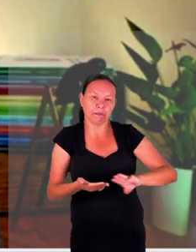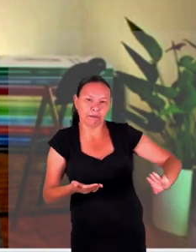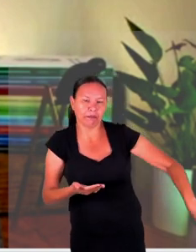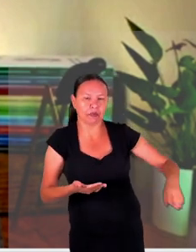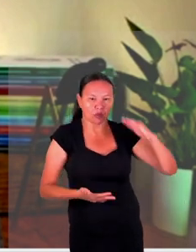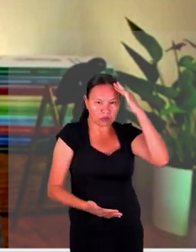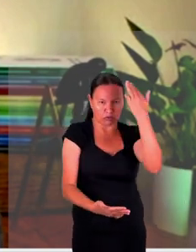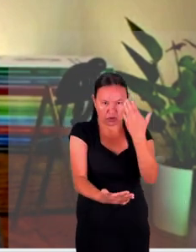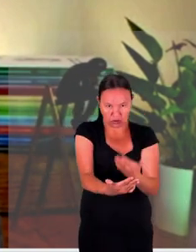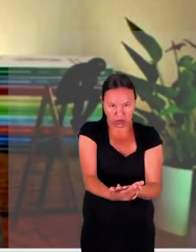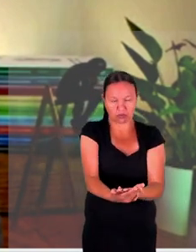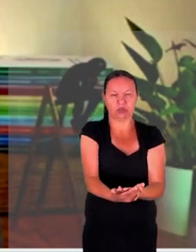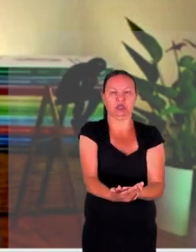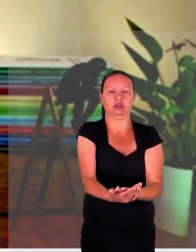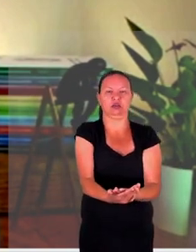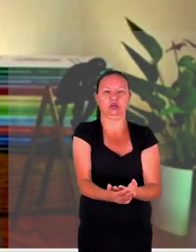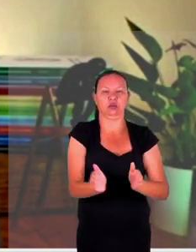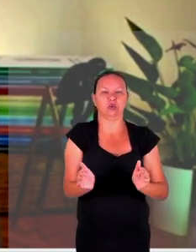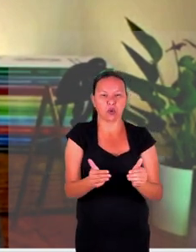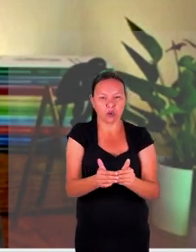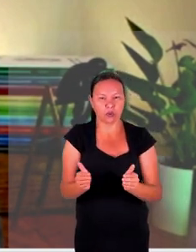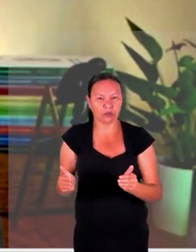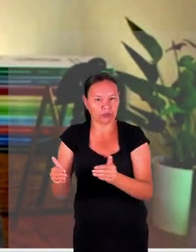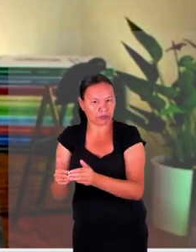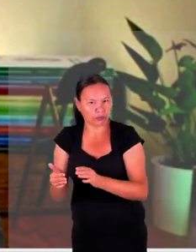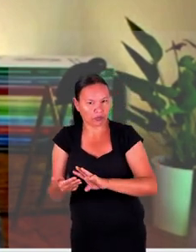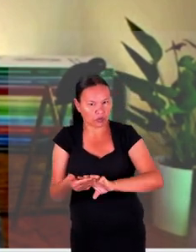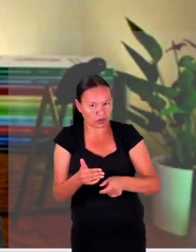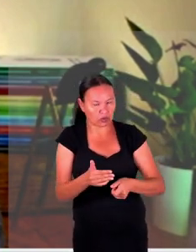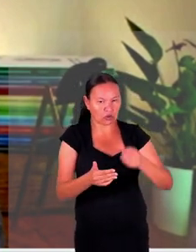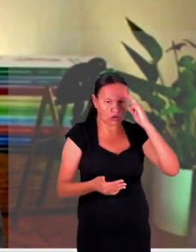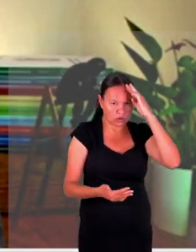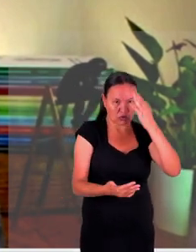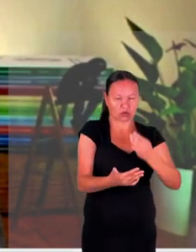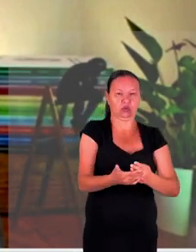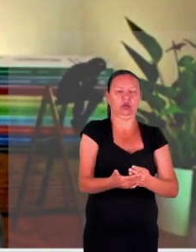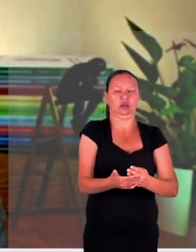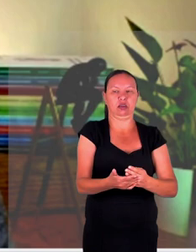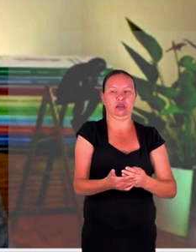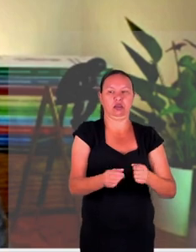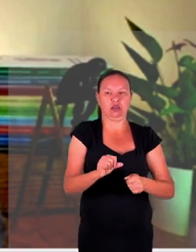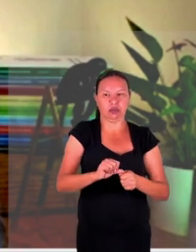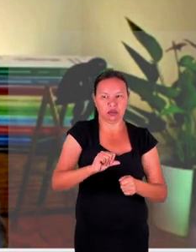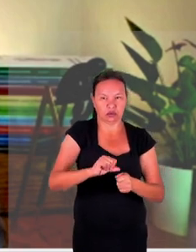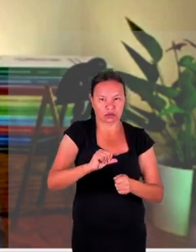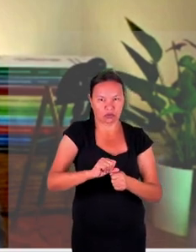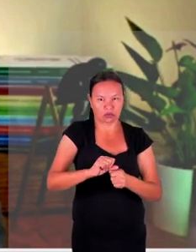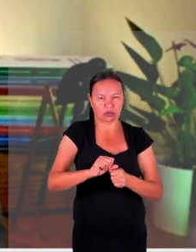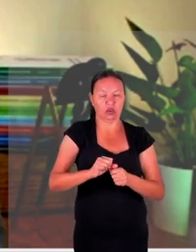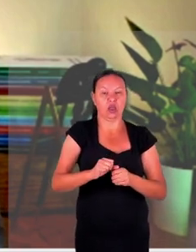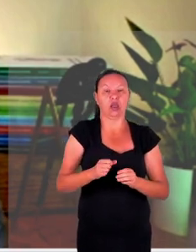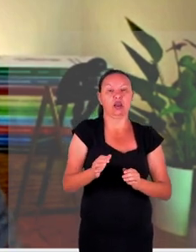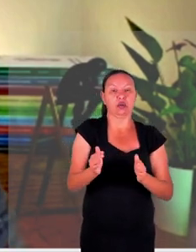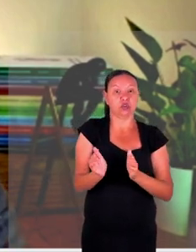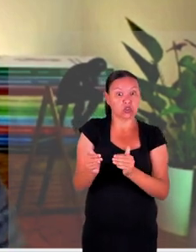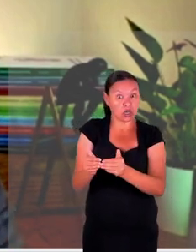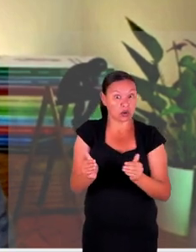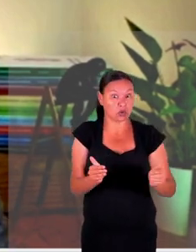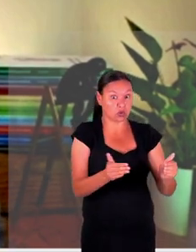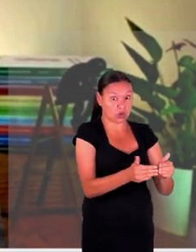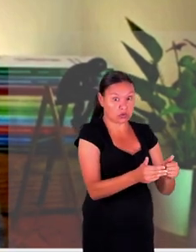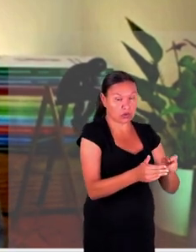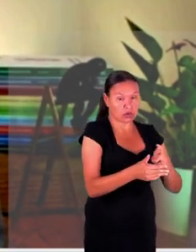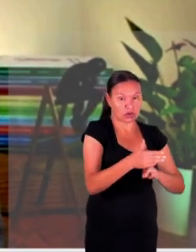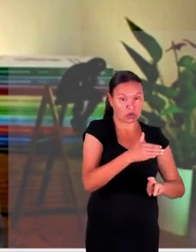credibilidade e esse conjunto de quebra de confiança faz com que a rede de apoio a rede de